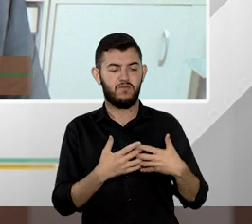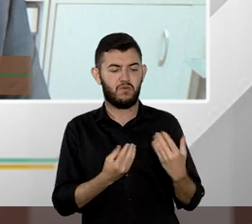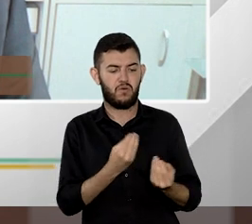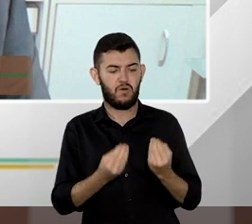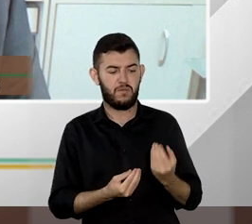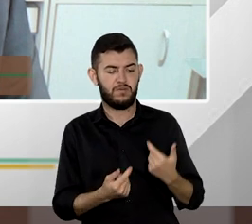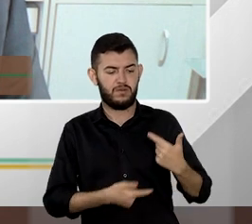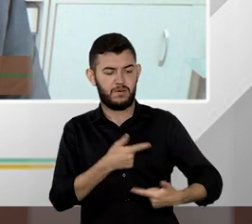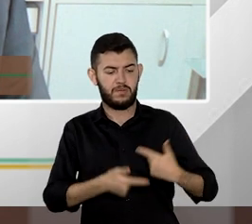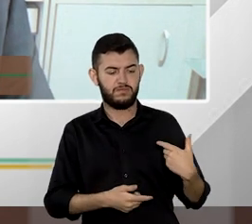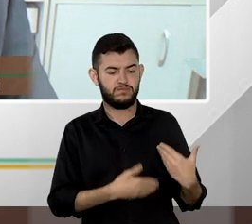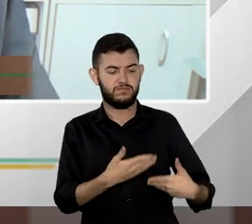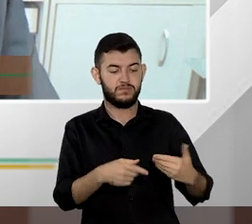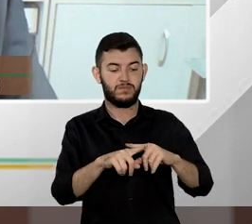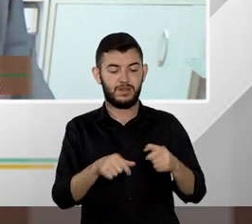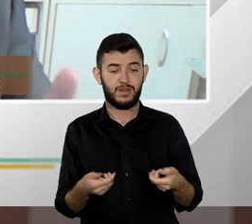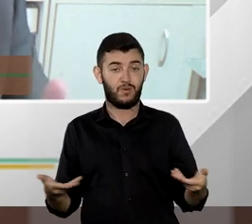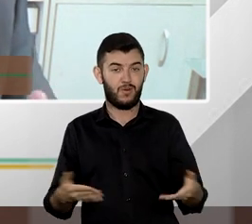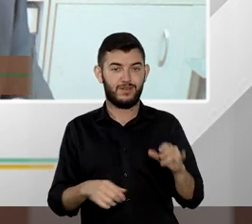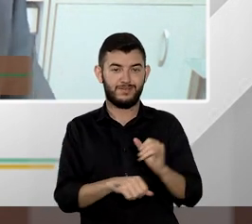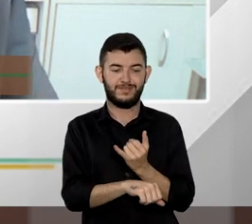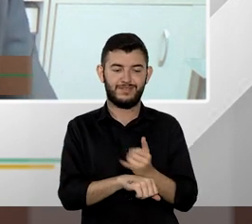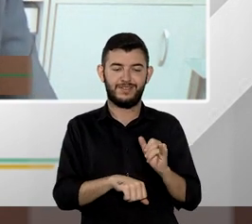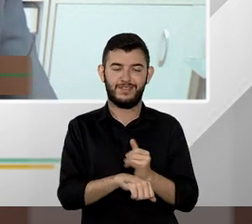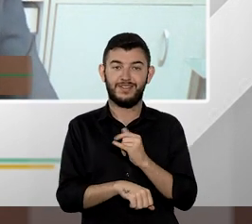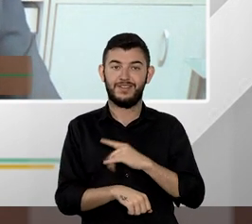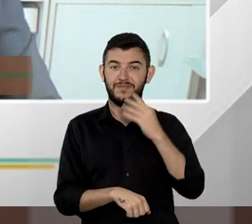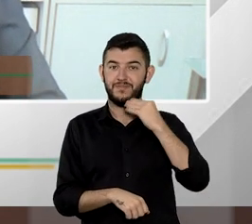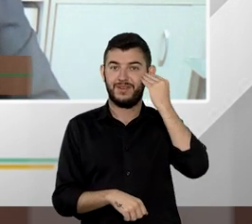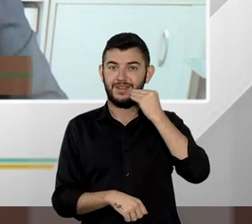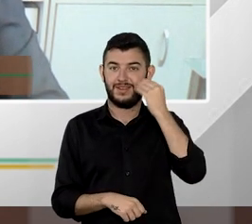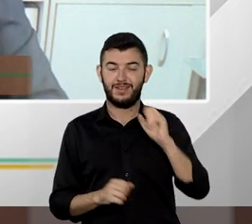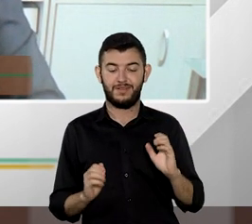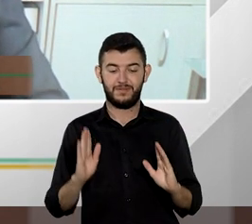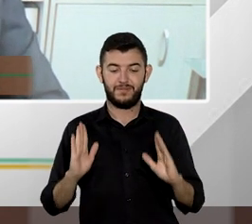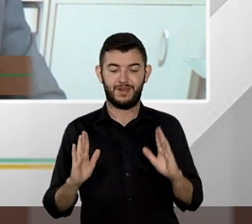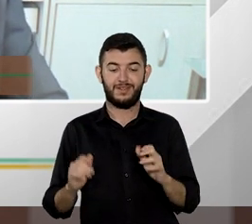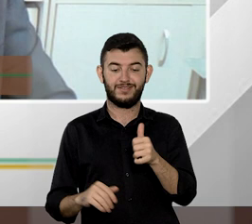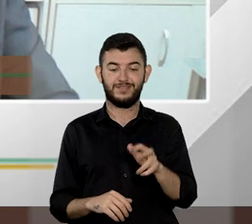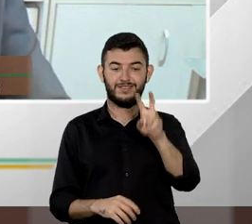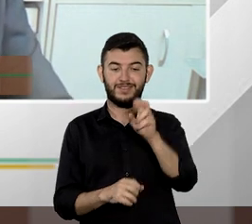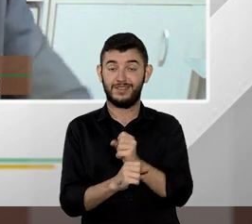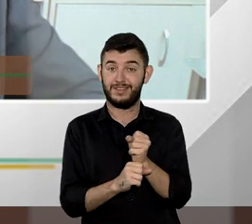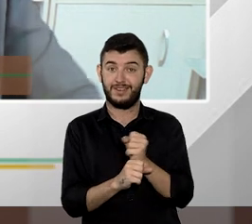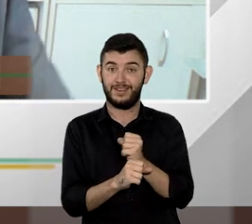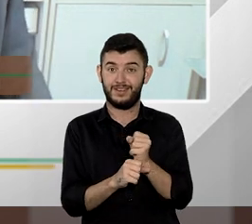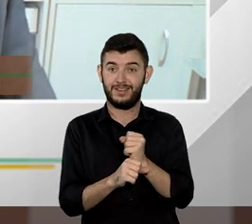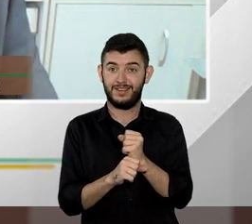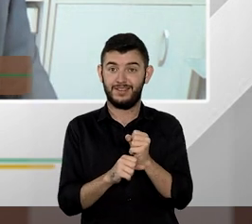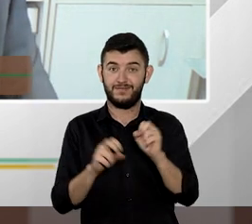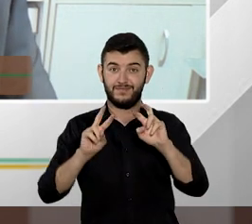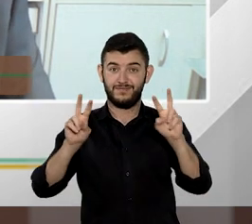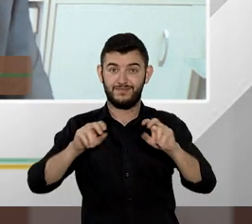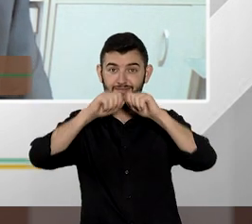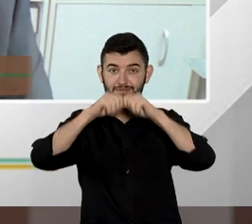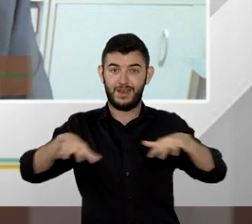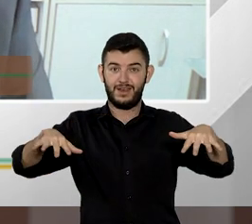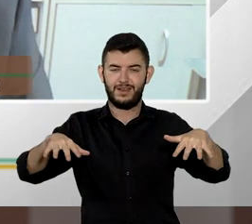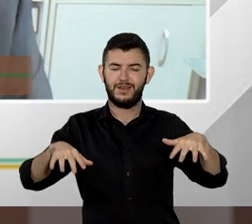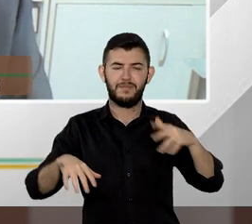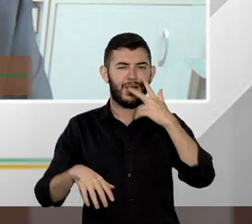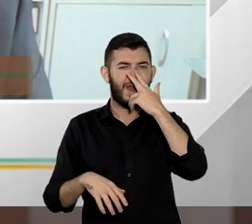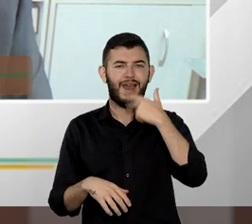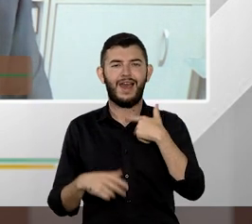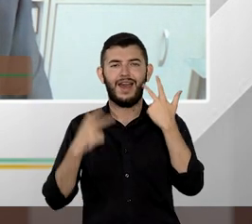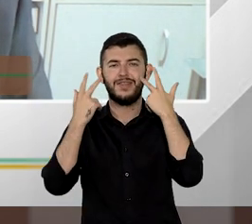relevância chega agora com uma experiência de 15 anos de repercussão geral então me parece que é natural que as coisas aconteçam